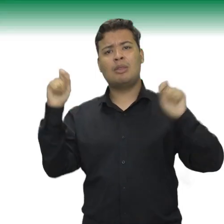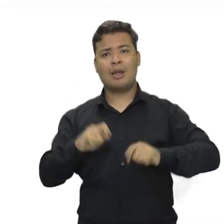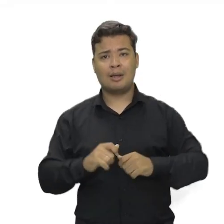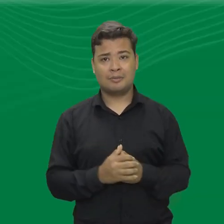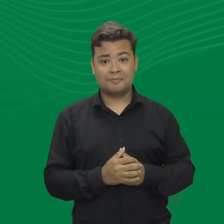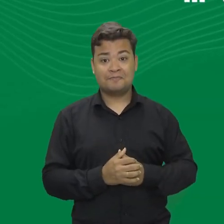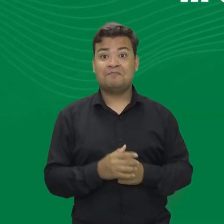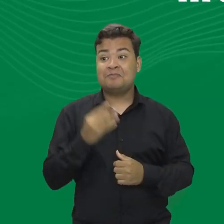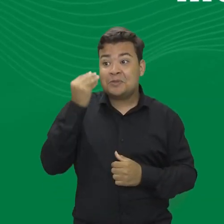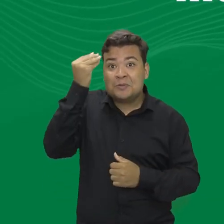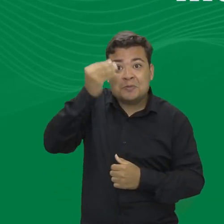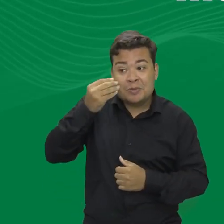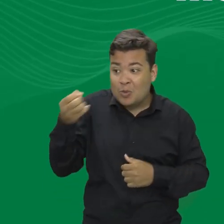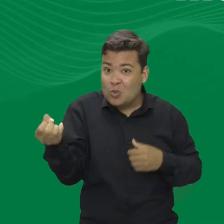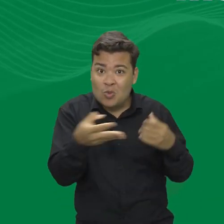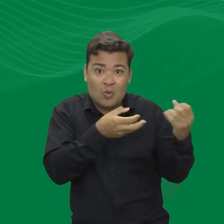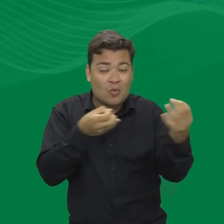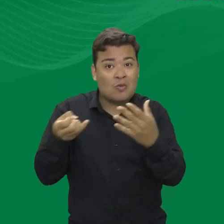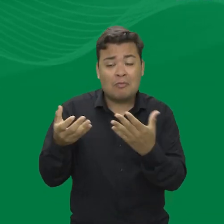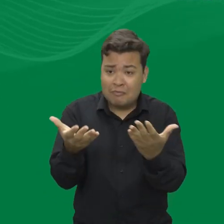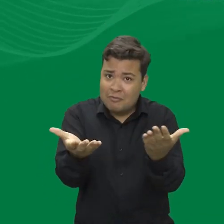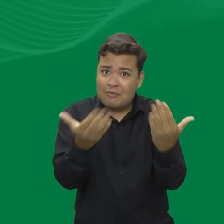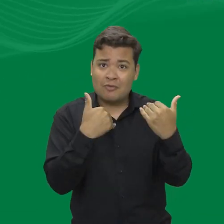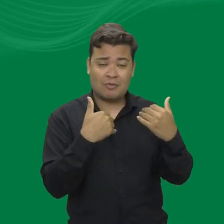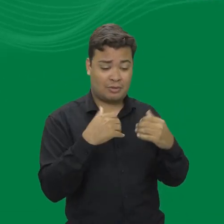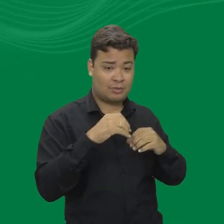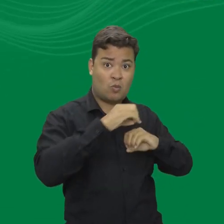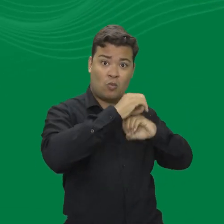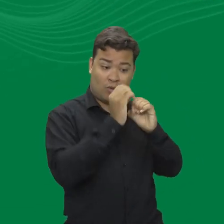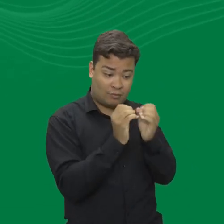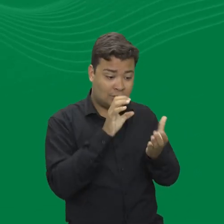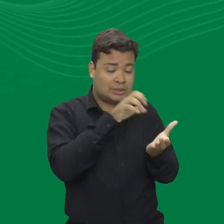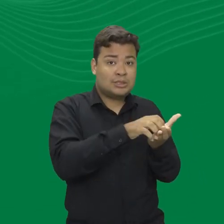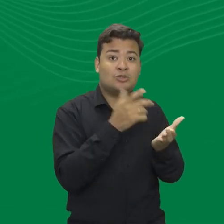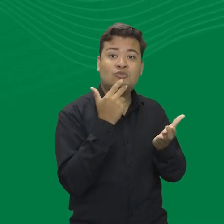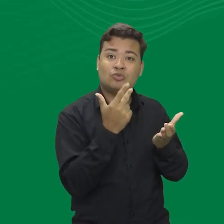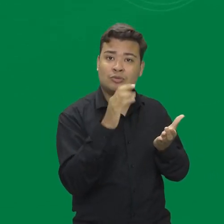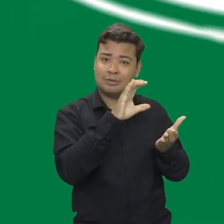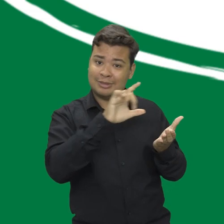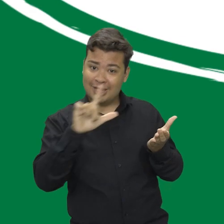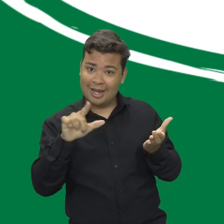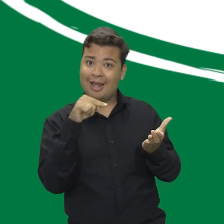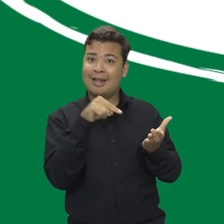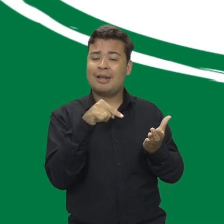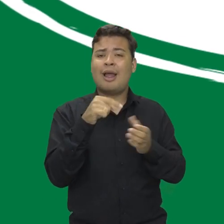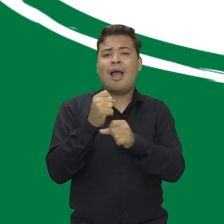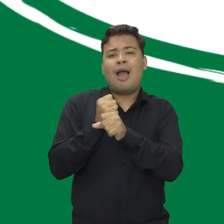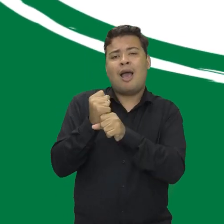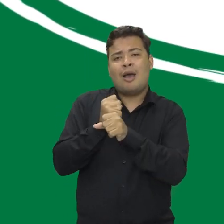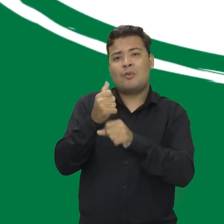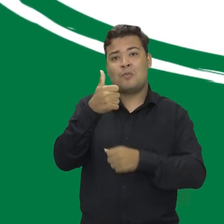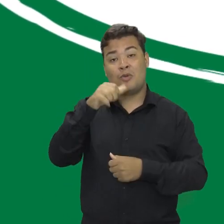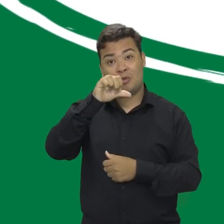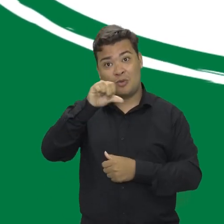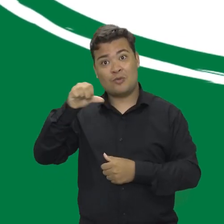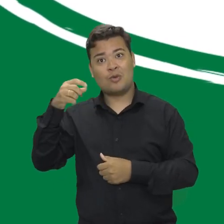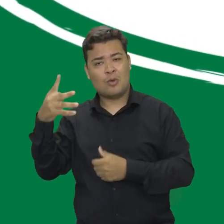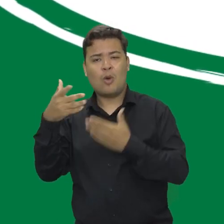abra para um novo mundo de experiências, venha para o Centro de Línguas UFG. Desde 1994,